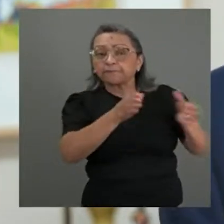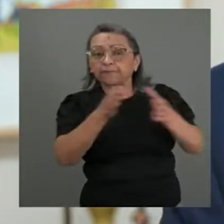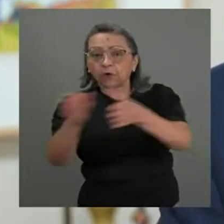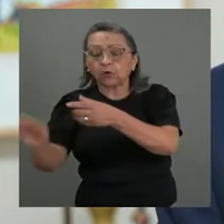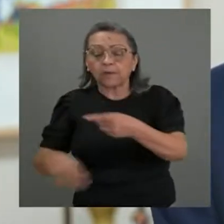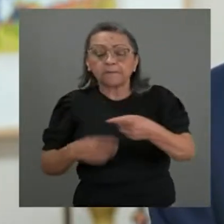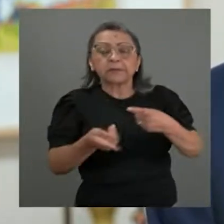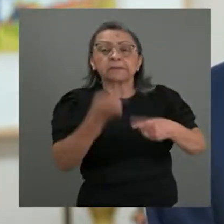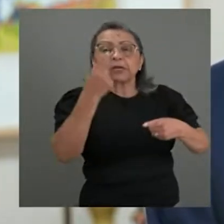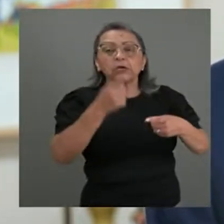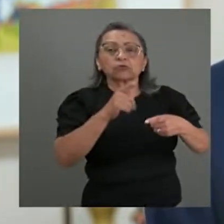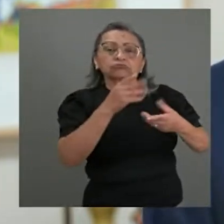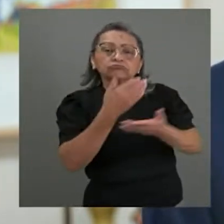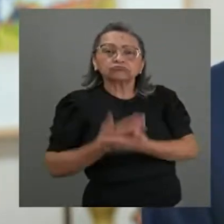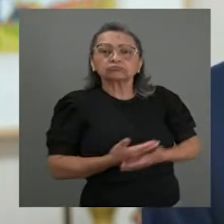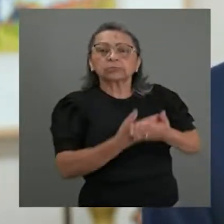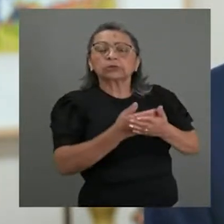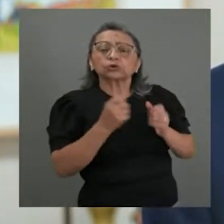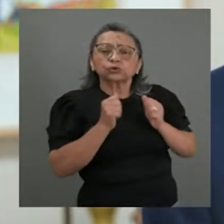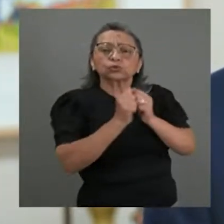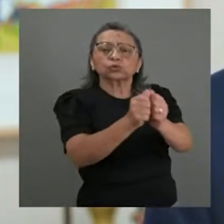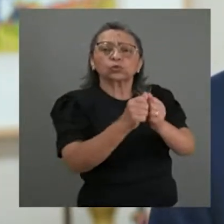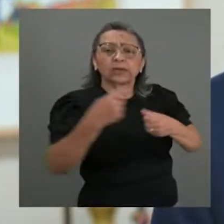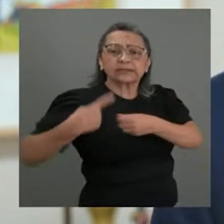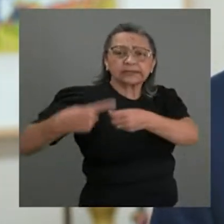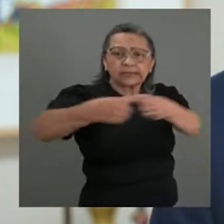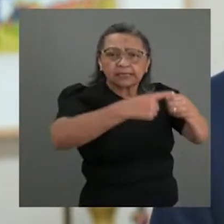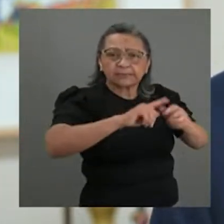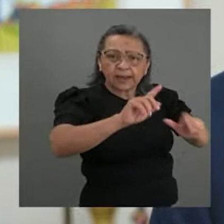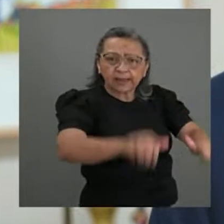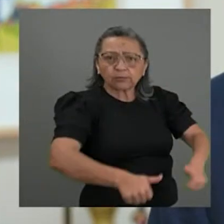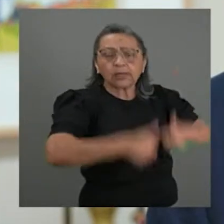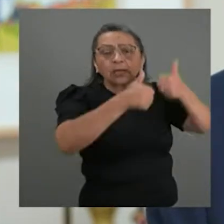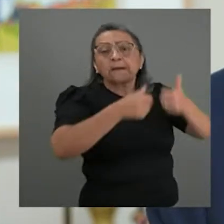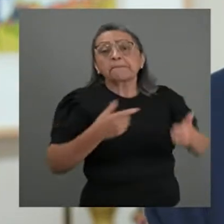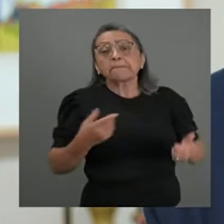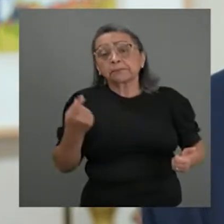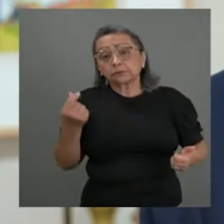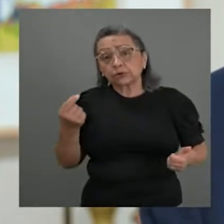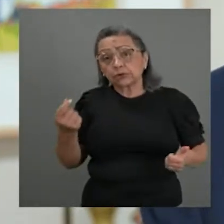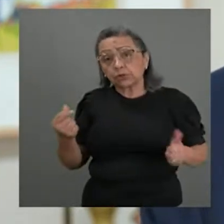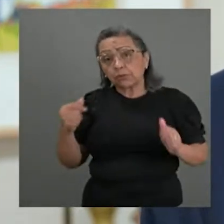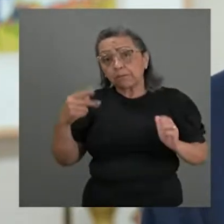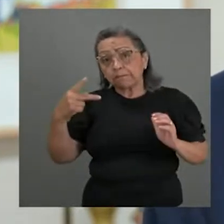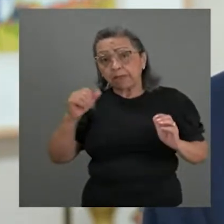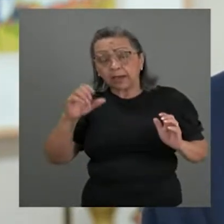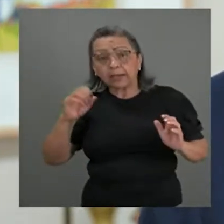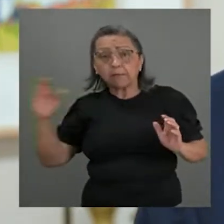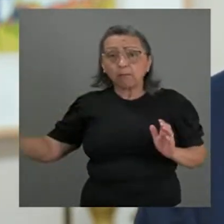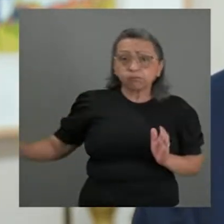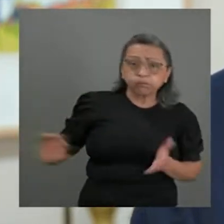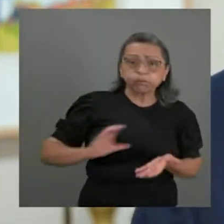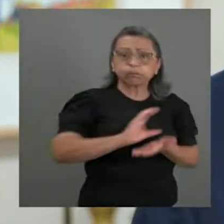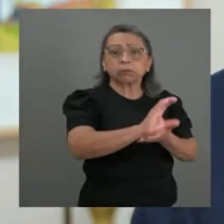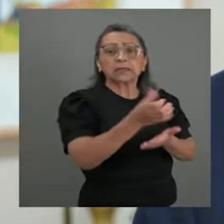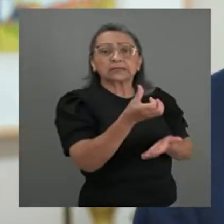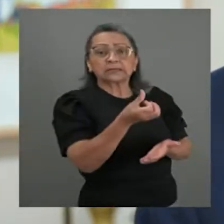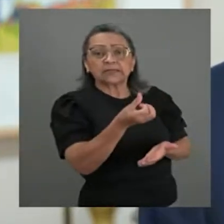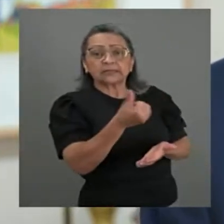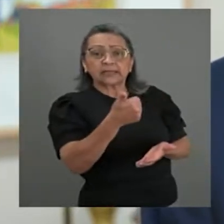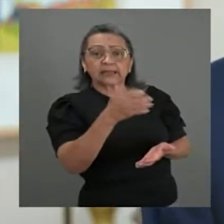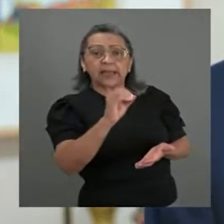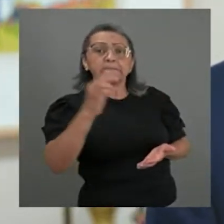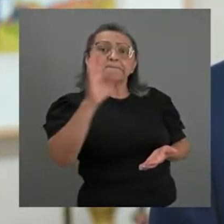no trabalho junto às cidades. A maior rubrica do PAC, 610 bilhões, é